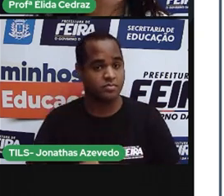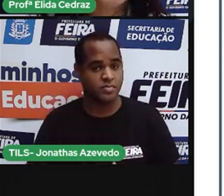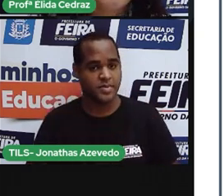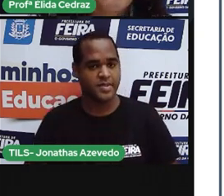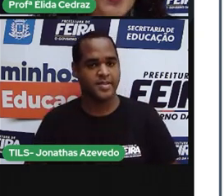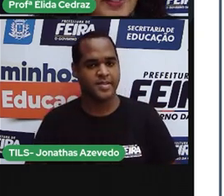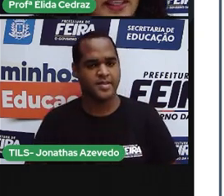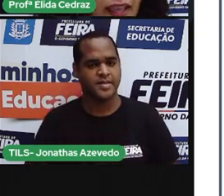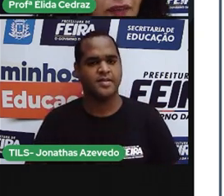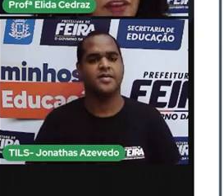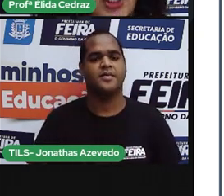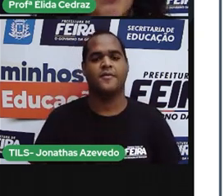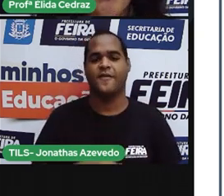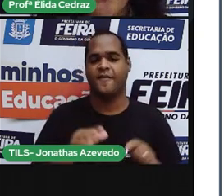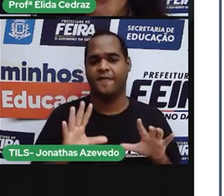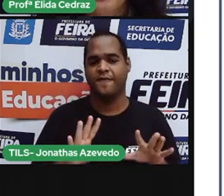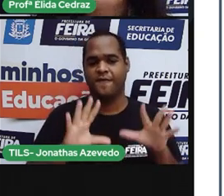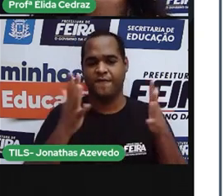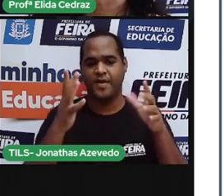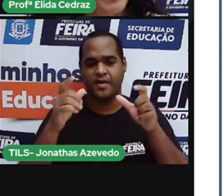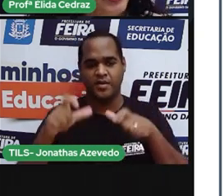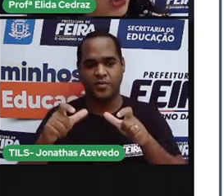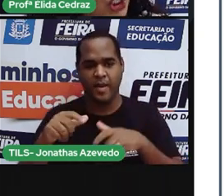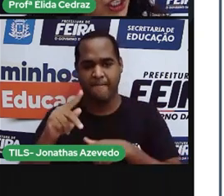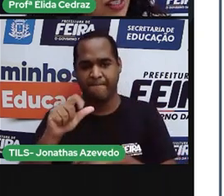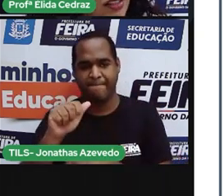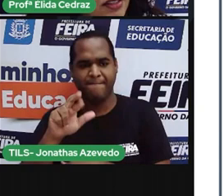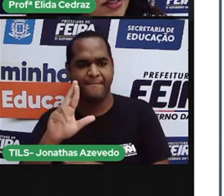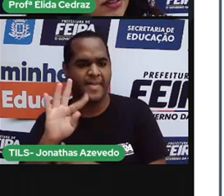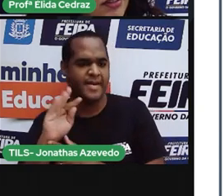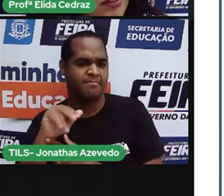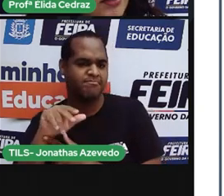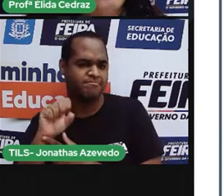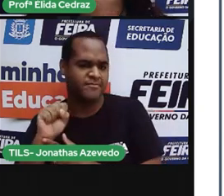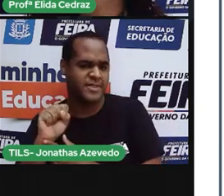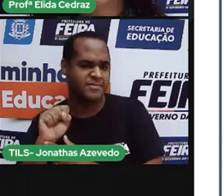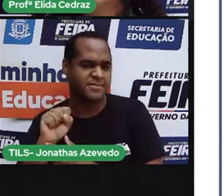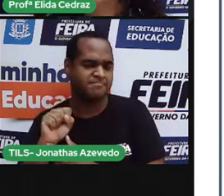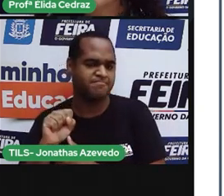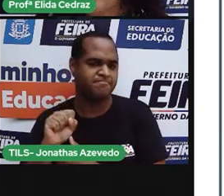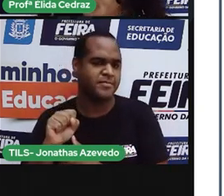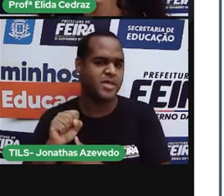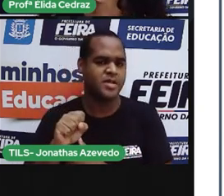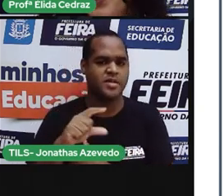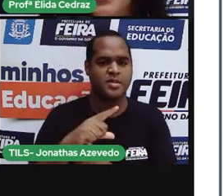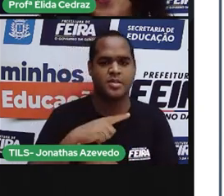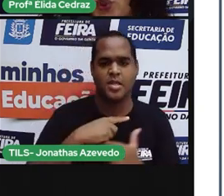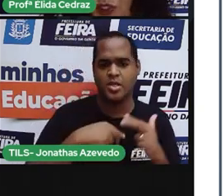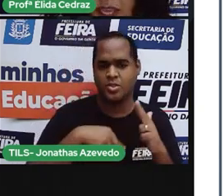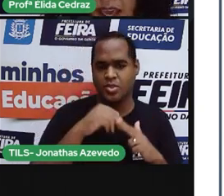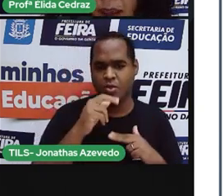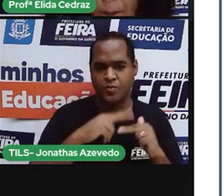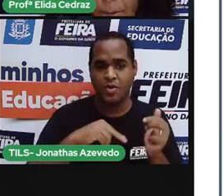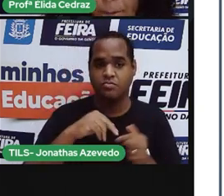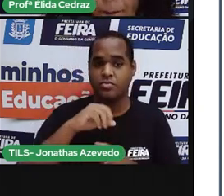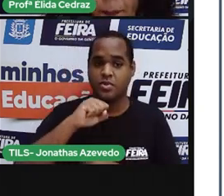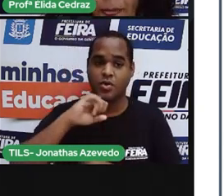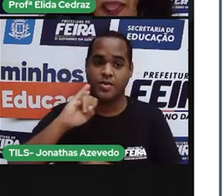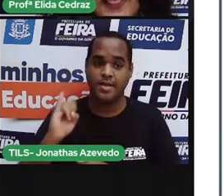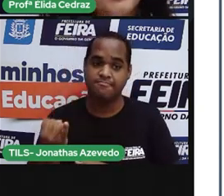Tem a festa focórico de Parintins? Tem o São João de São José?